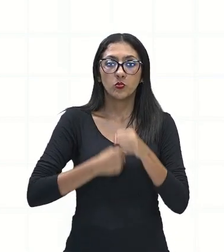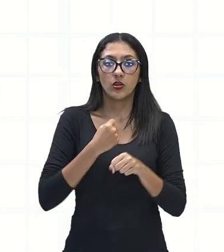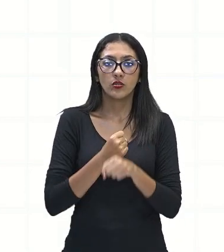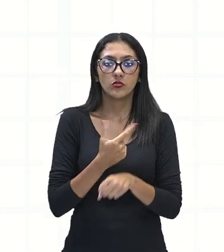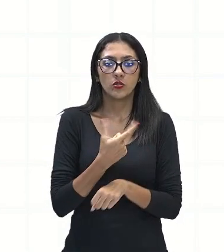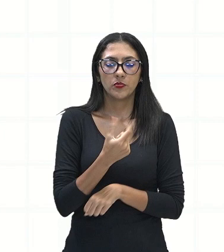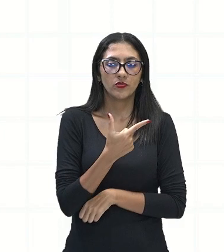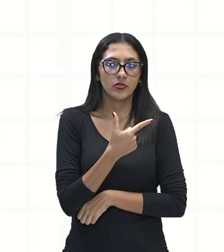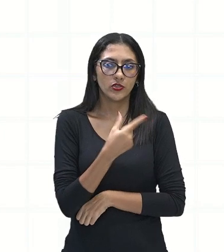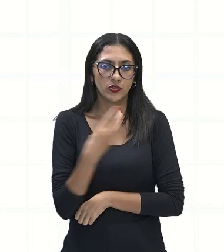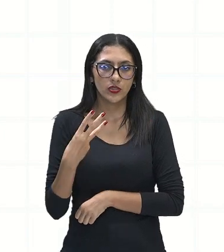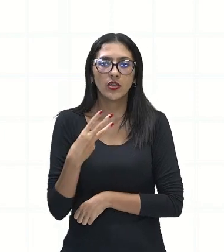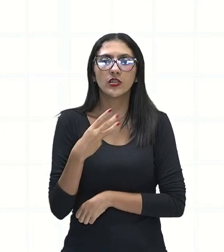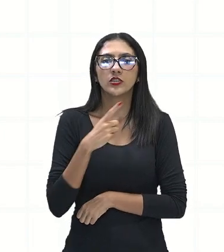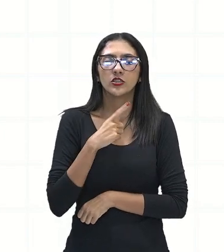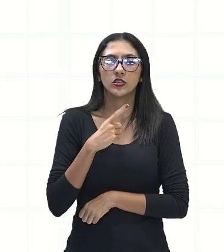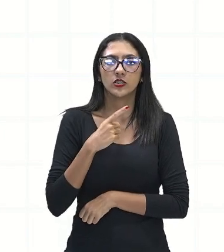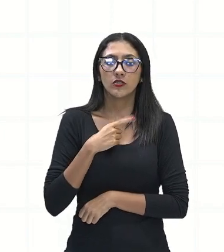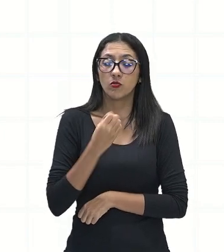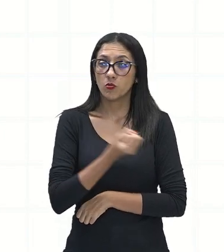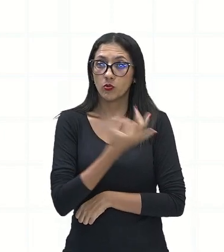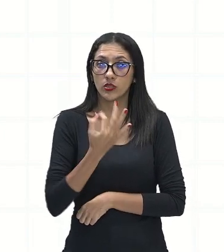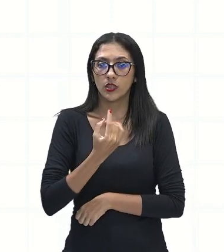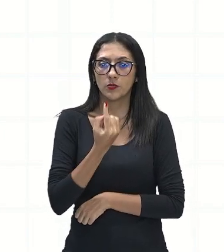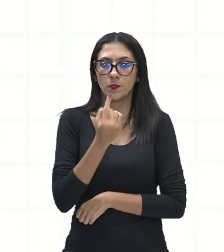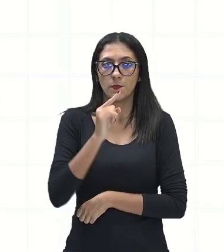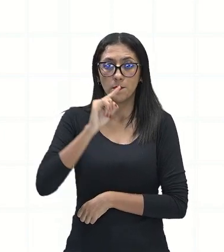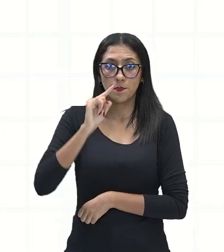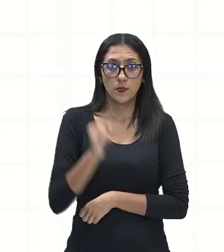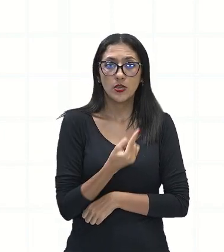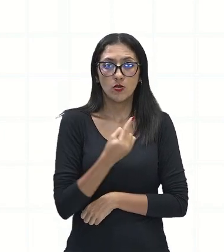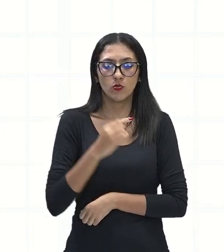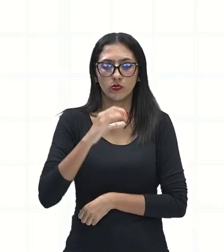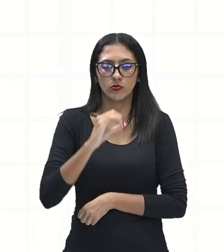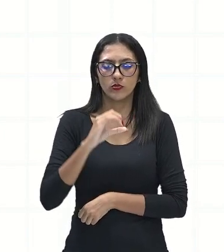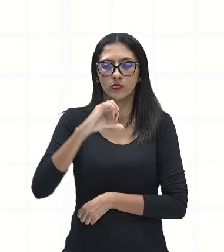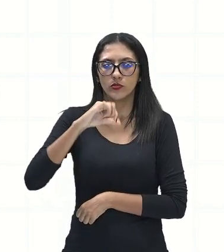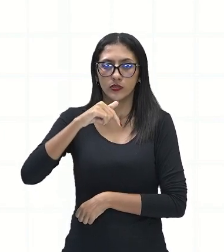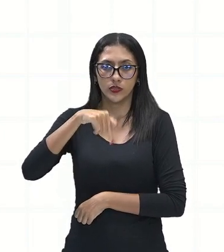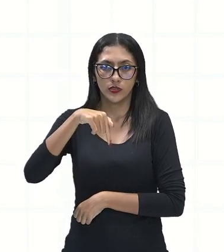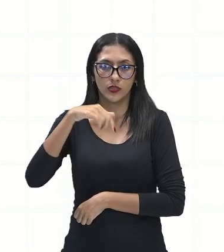nós tivemos aí 1.079 mortes causadas por dengue.